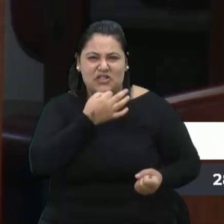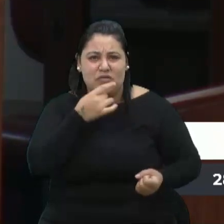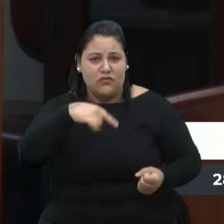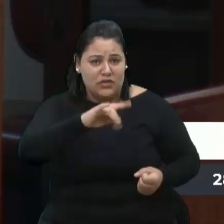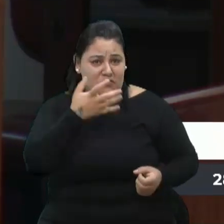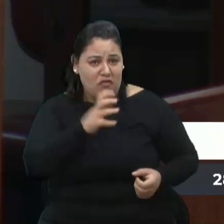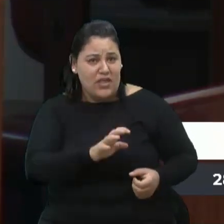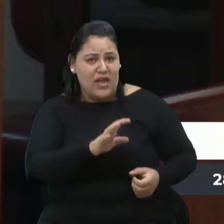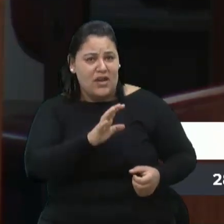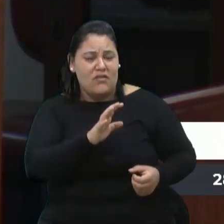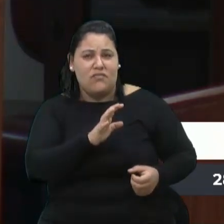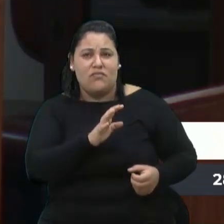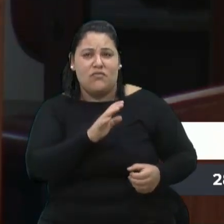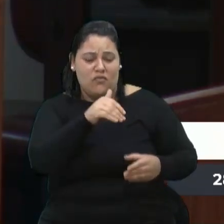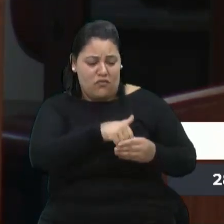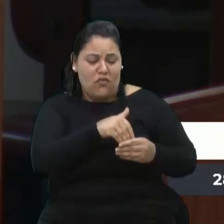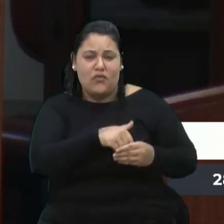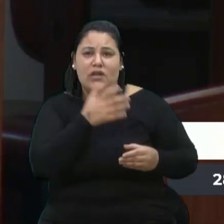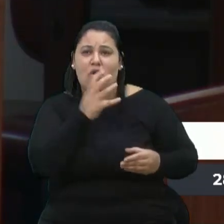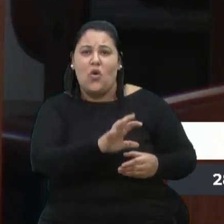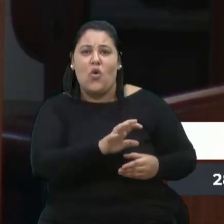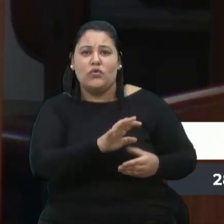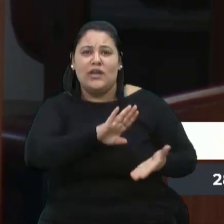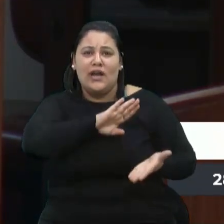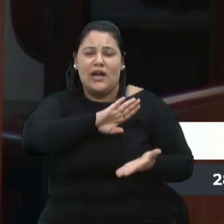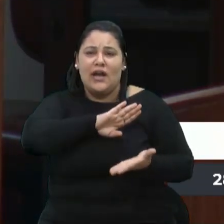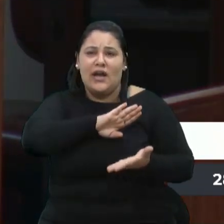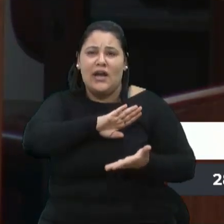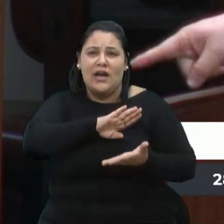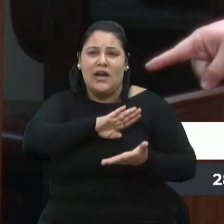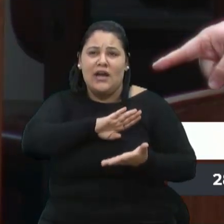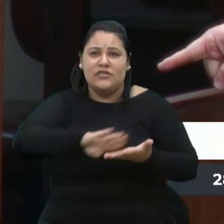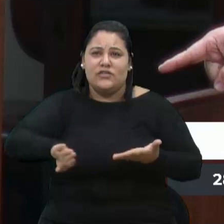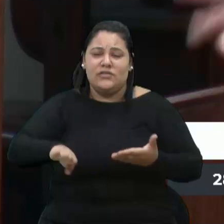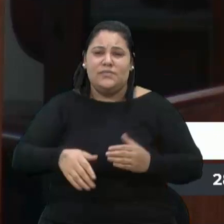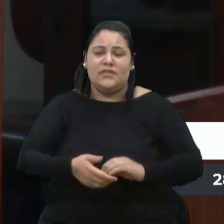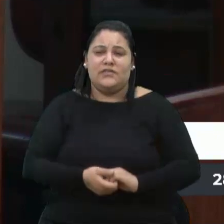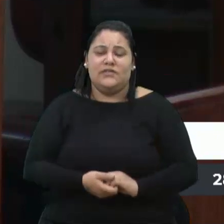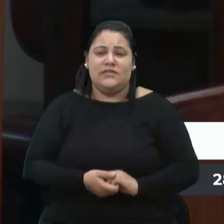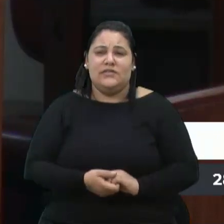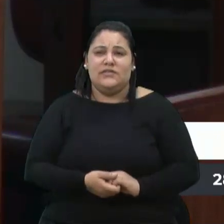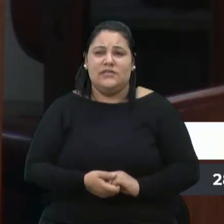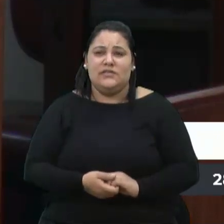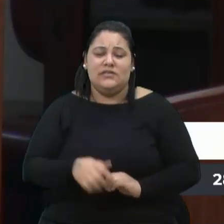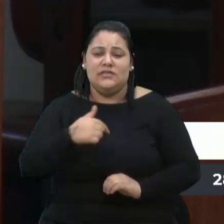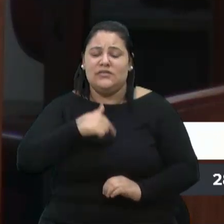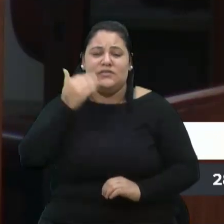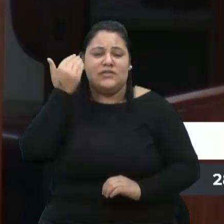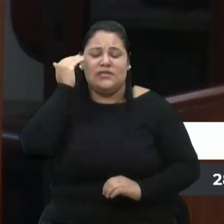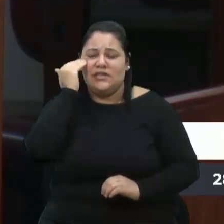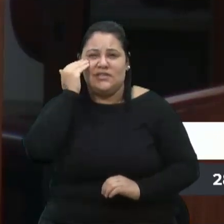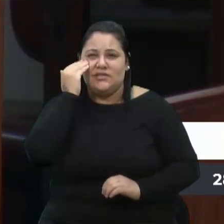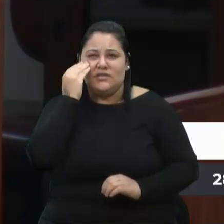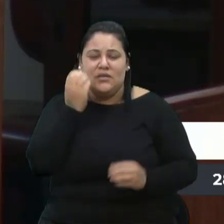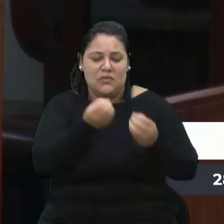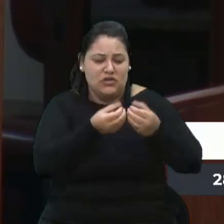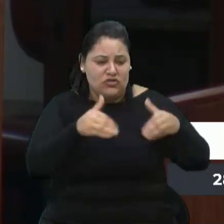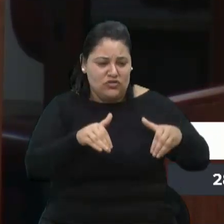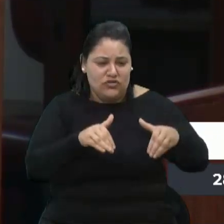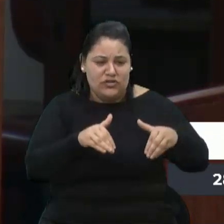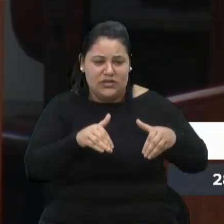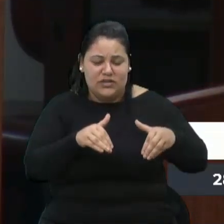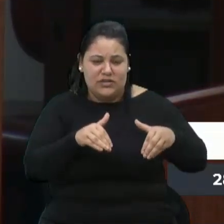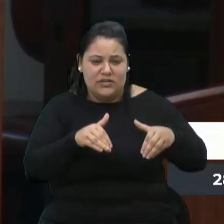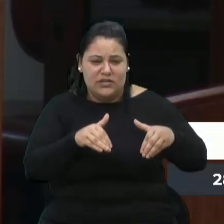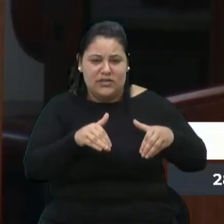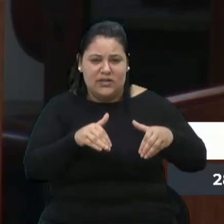contra o impeachment aqui nessa casa. E destruiu a cidade e eles são contra. Eu não entendo. Destrói a cidade e são contra. Eu